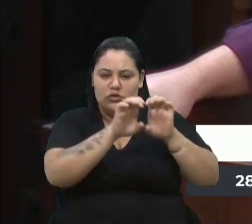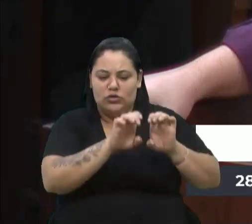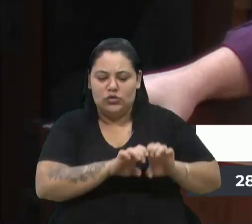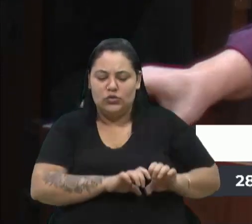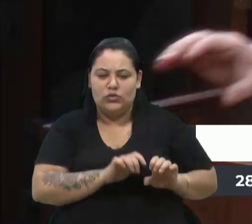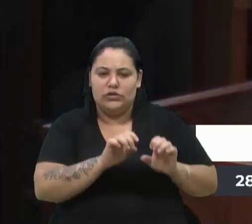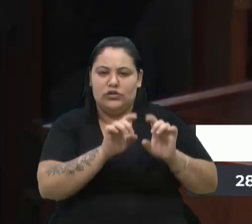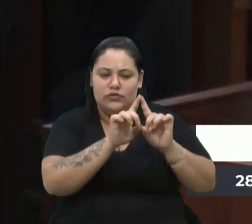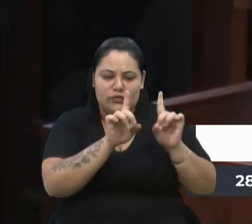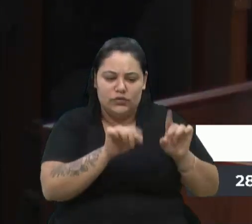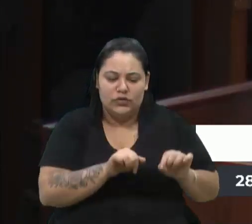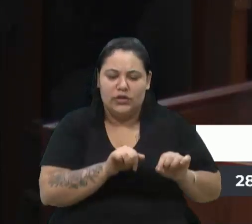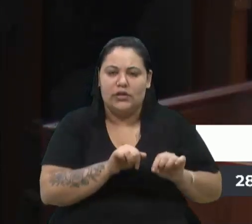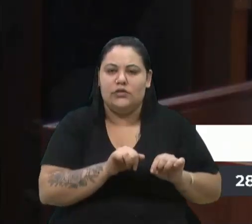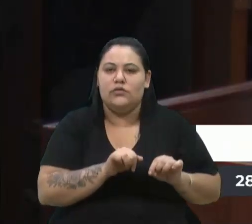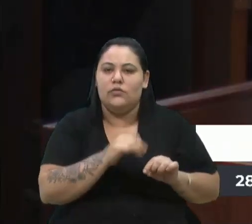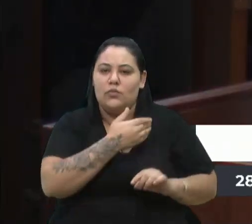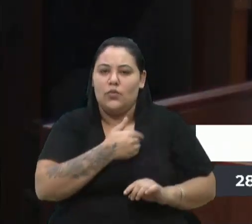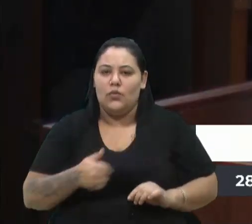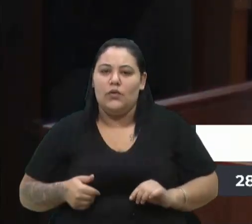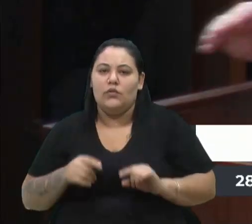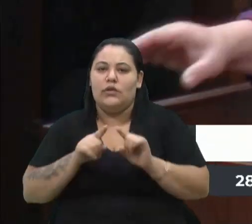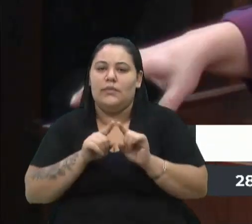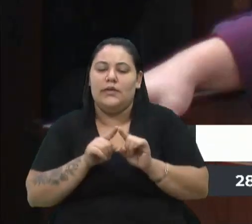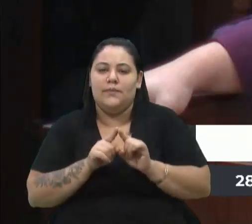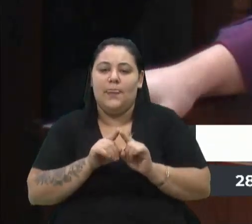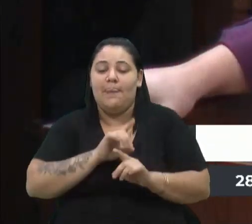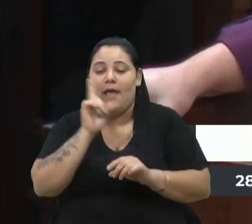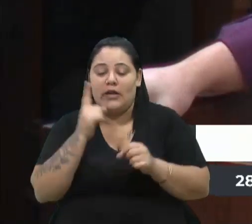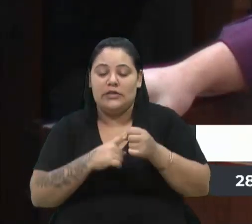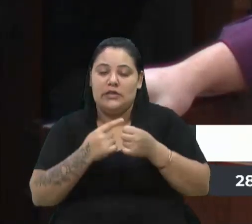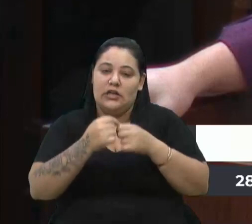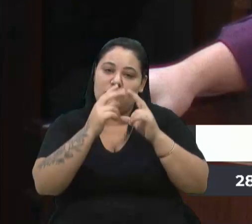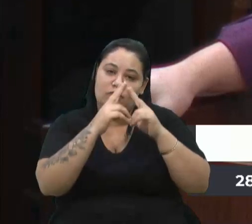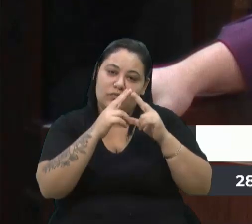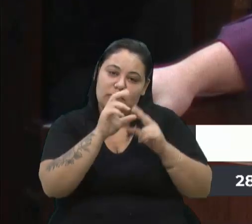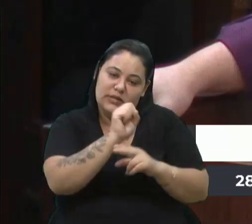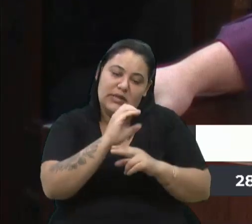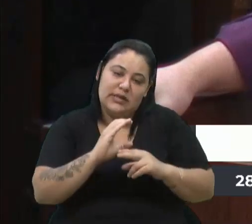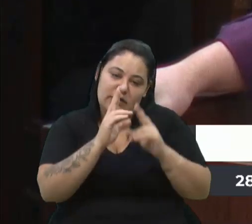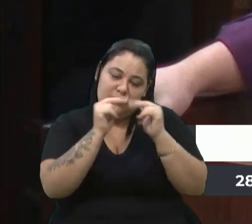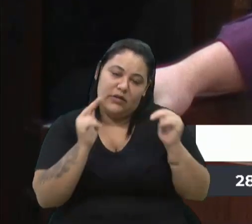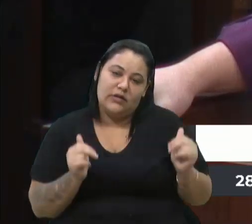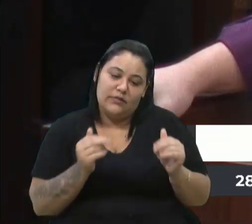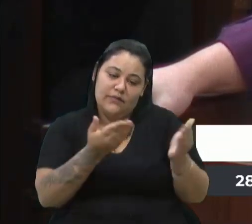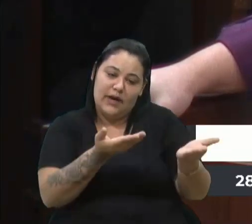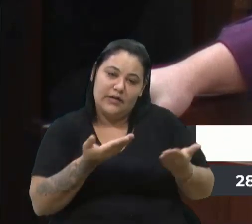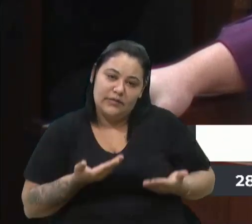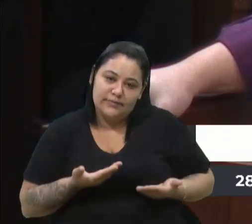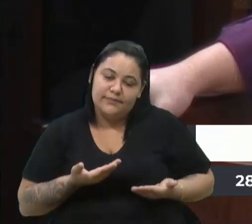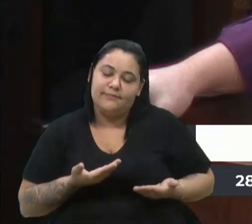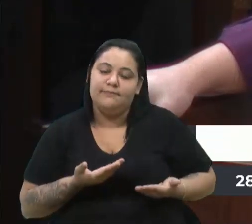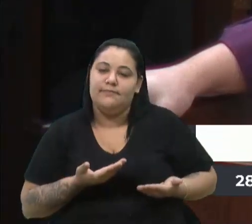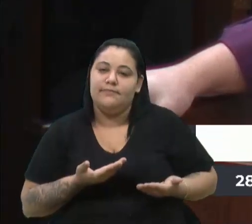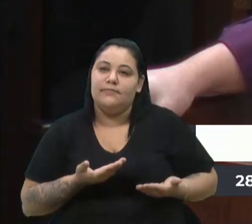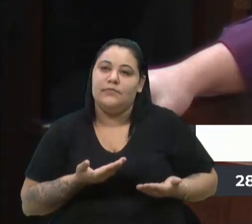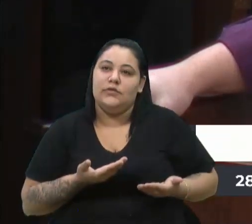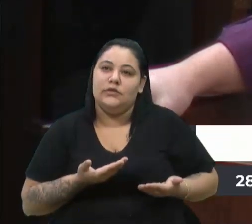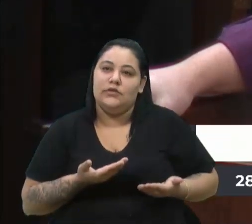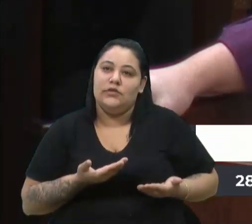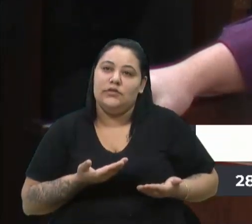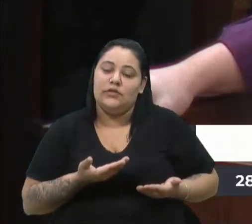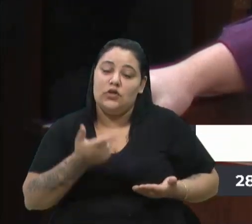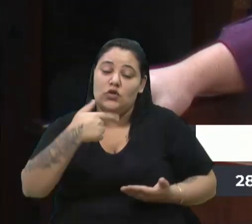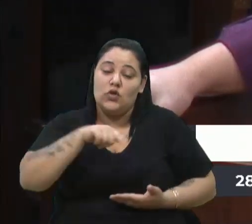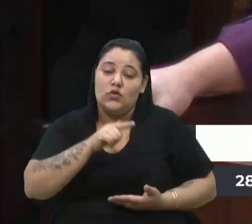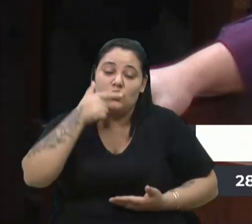da cidade de Florianópolis que vai nos receber para que nós possamos entender e também trazer para o nosso